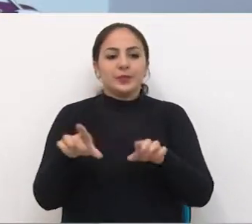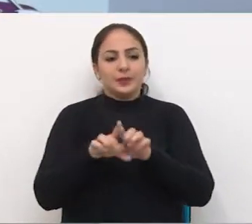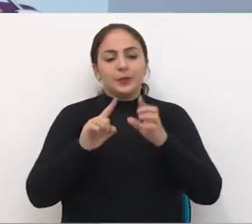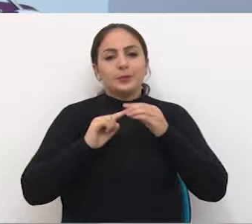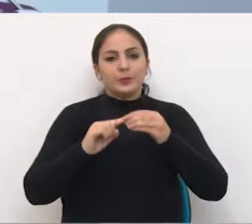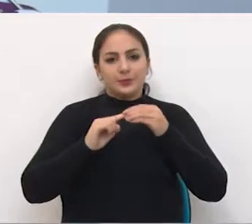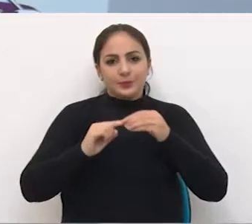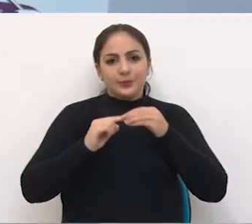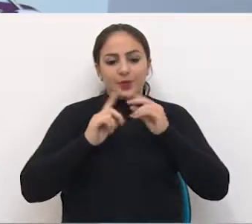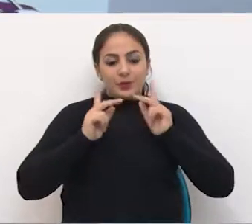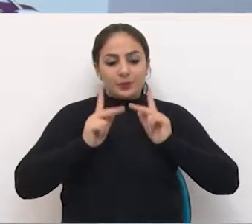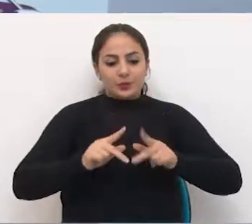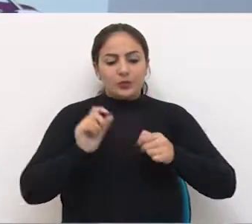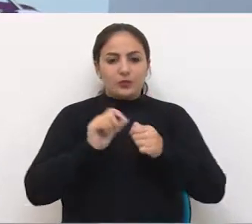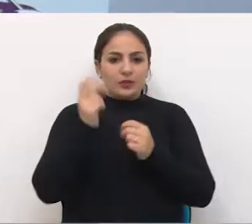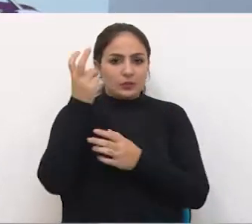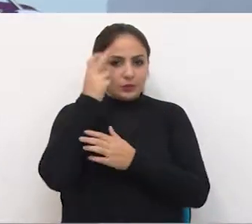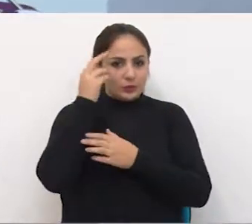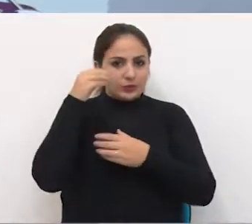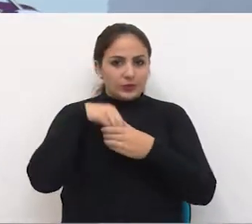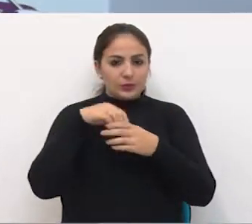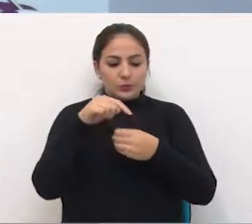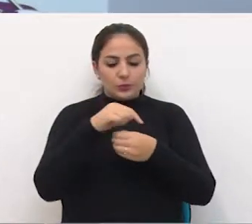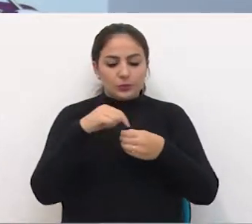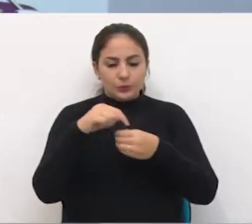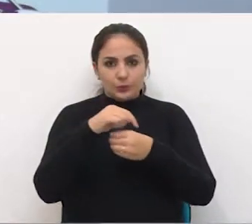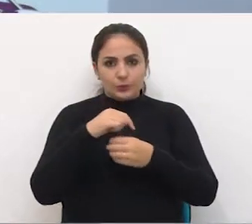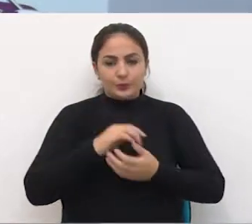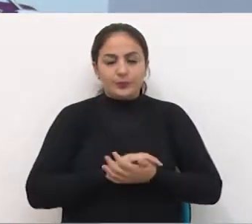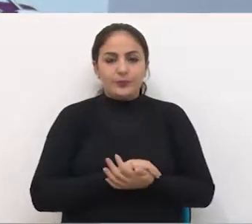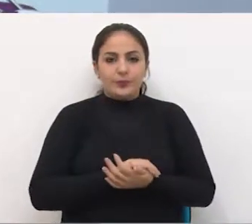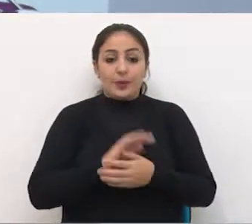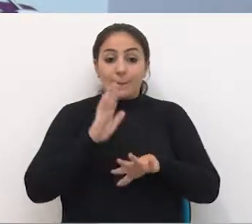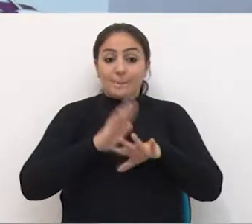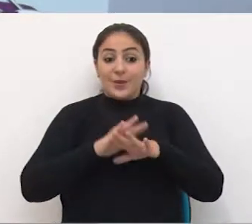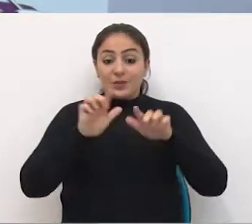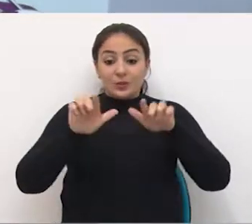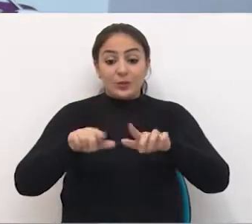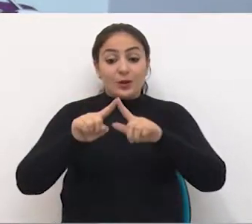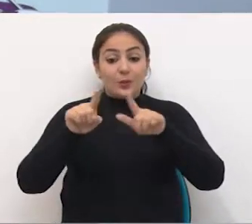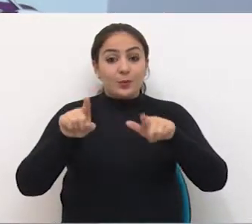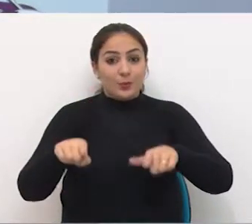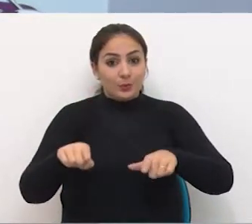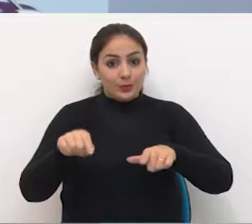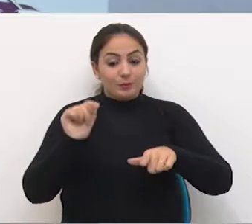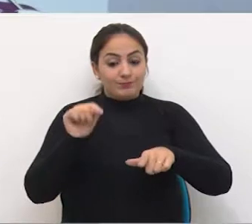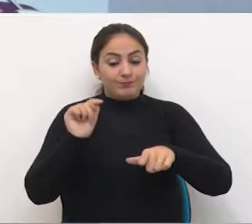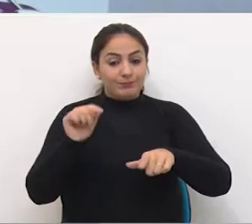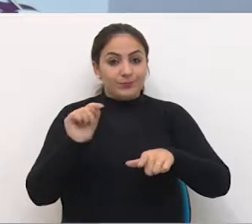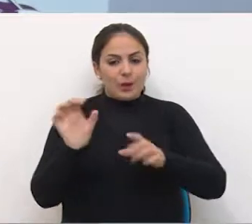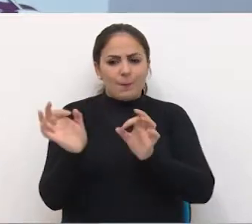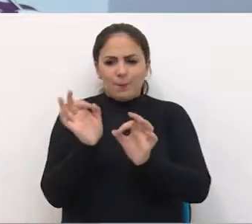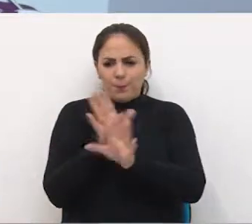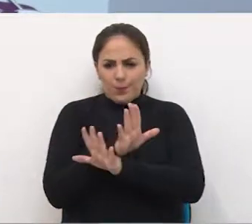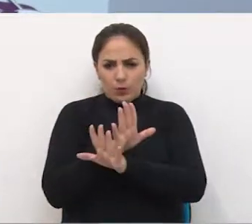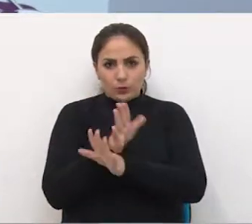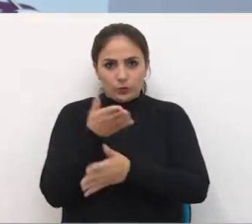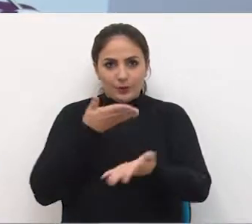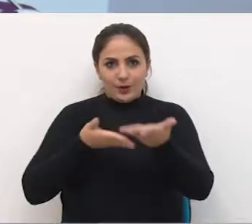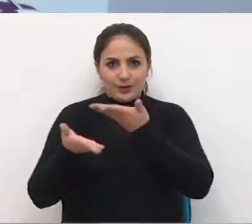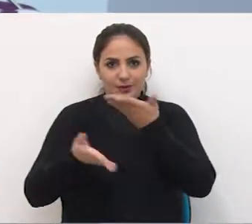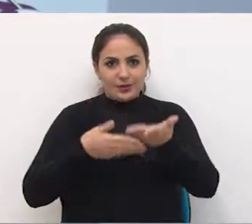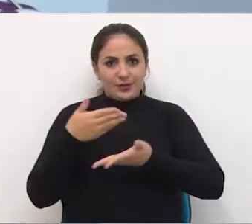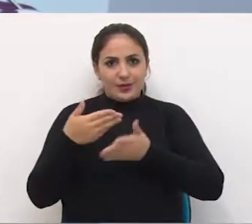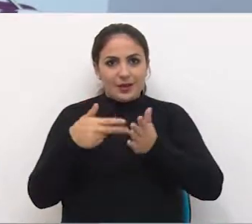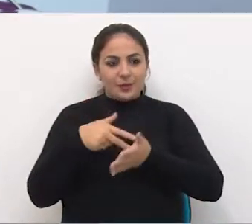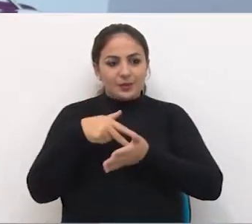mas ganhou principalmente aqueles que fazem cultura no nosso município. Então, nós temos mais um espaço público pronto e preparado para